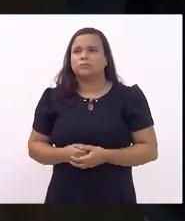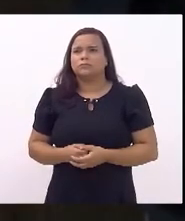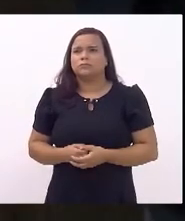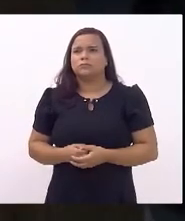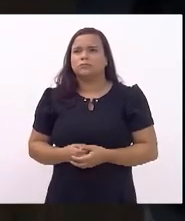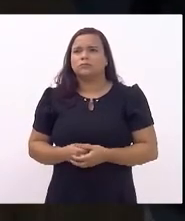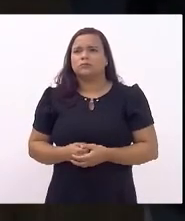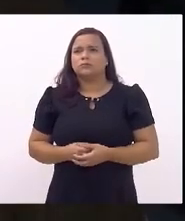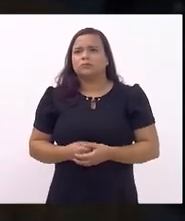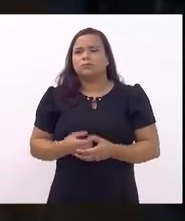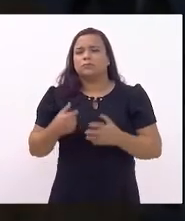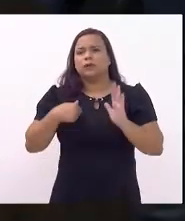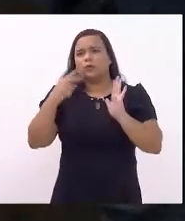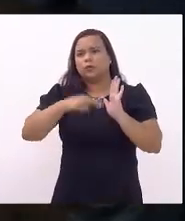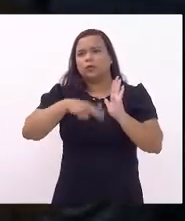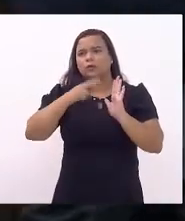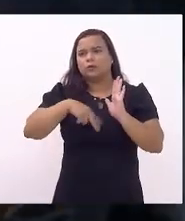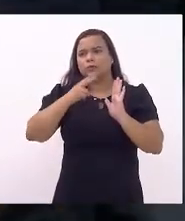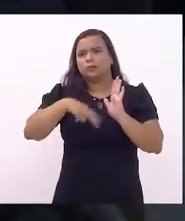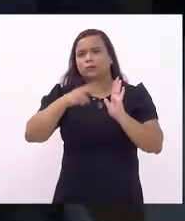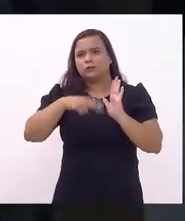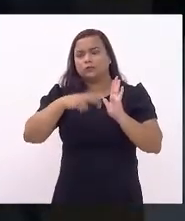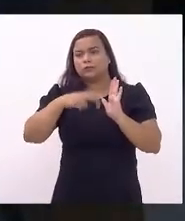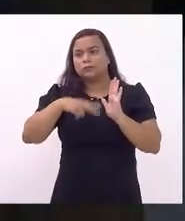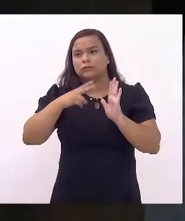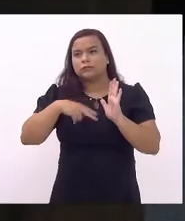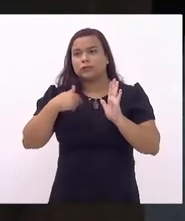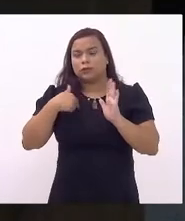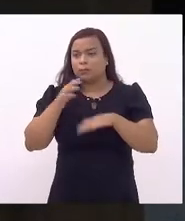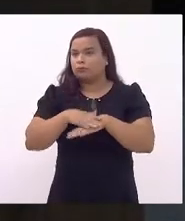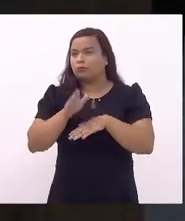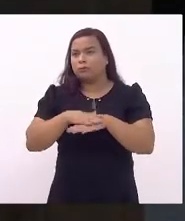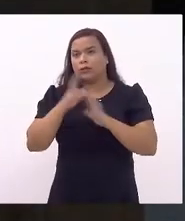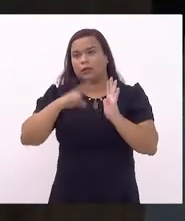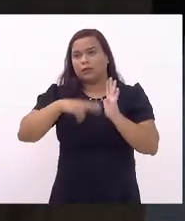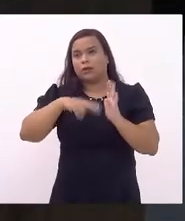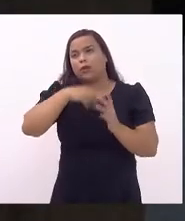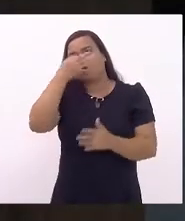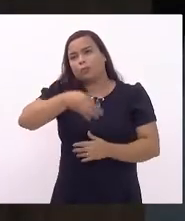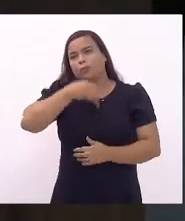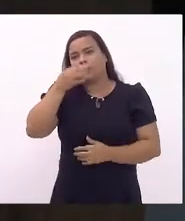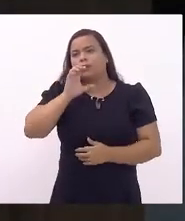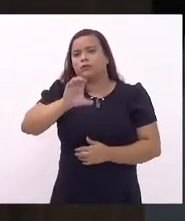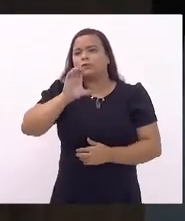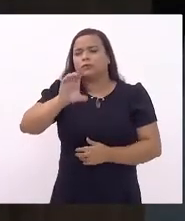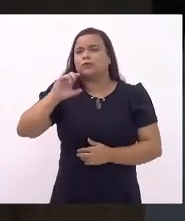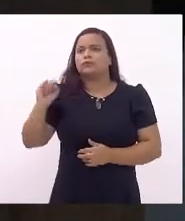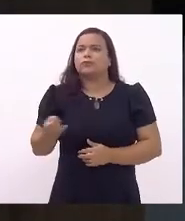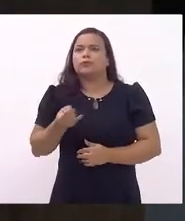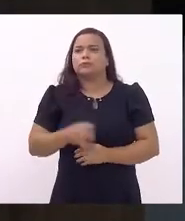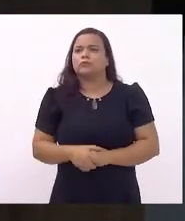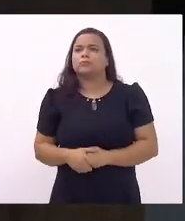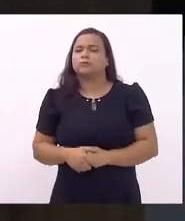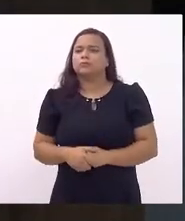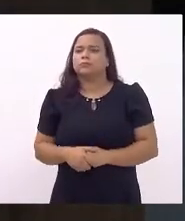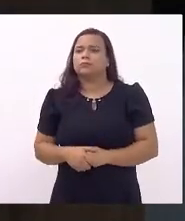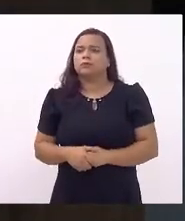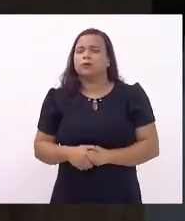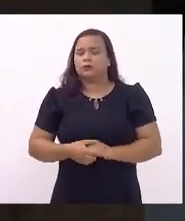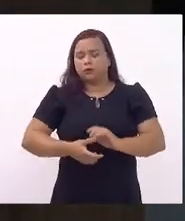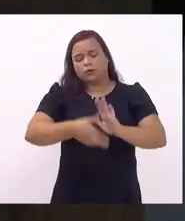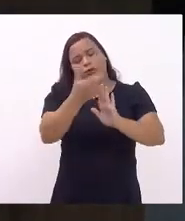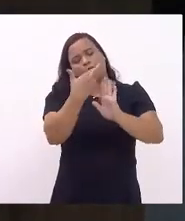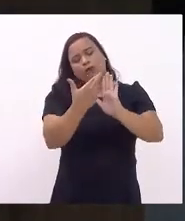porque eu fui o leitor, eu fui o leitor do parecer da CCJ. E a redação